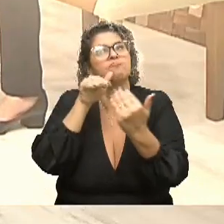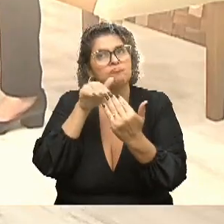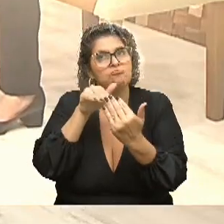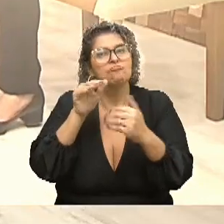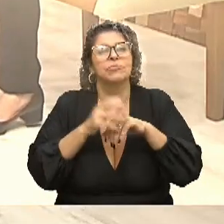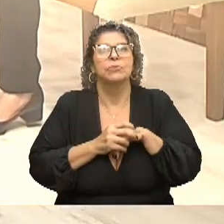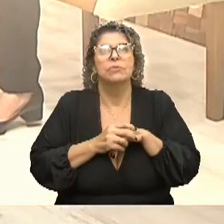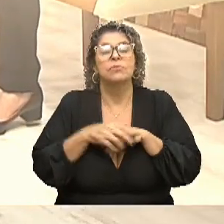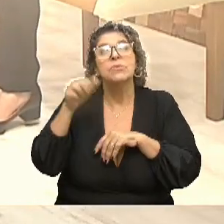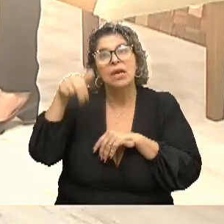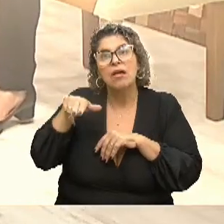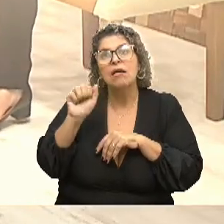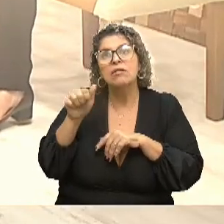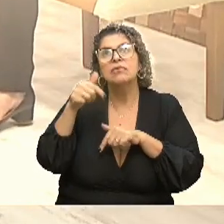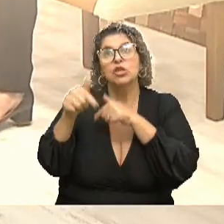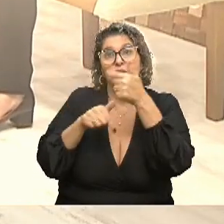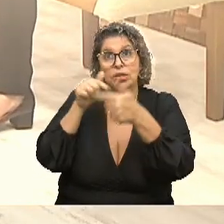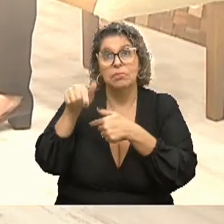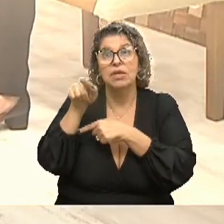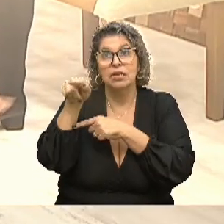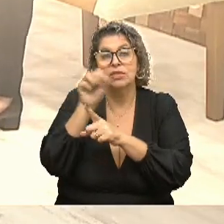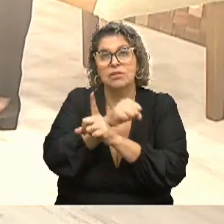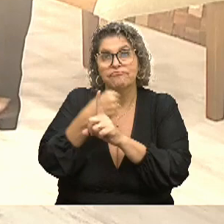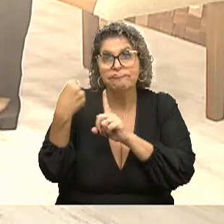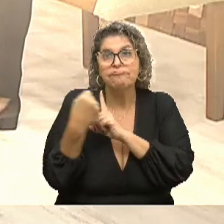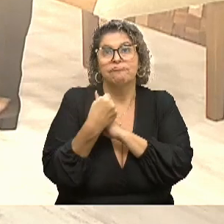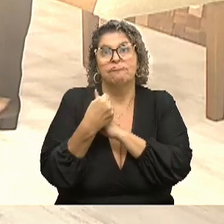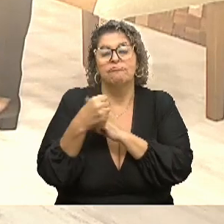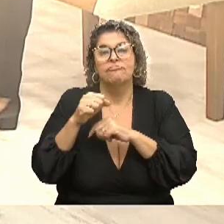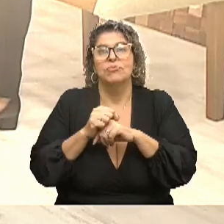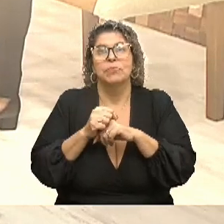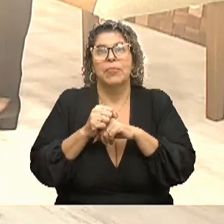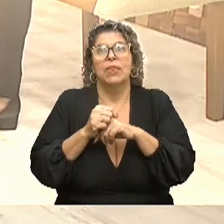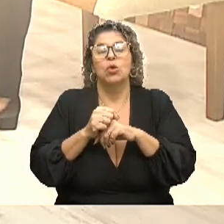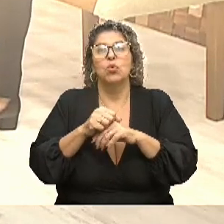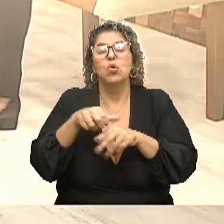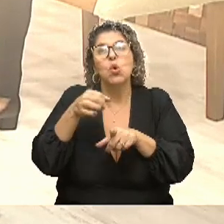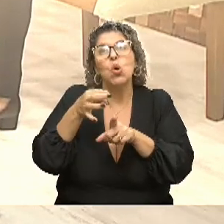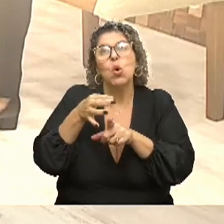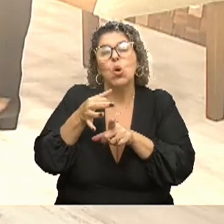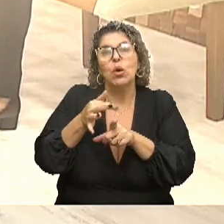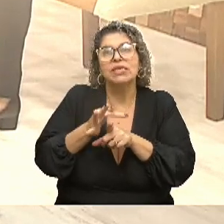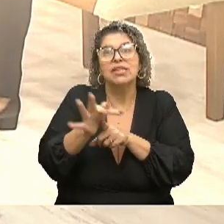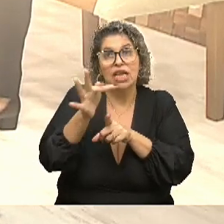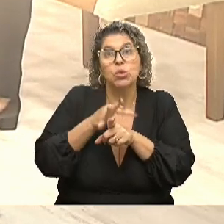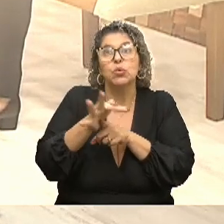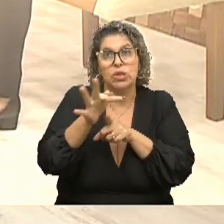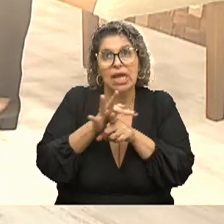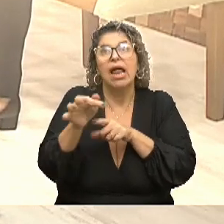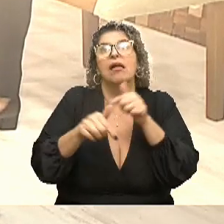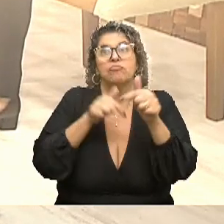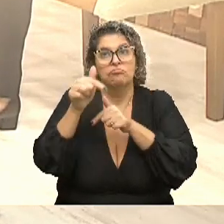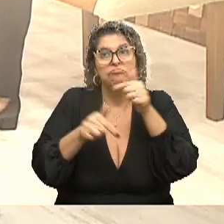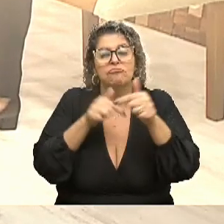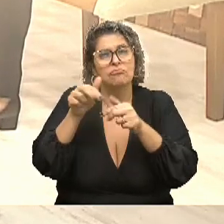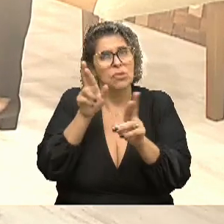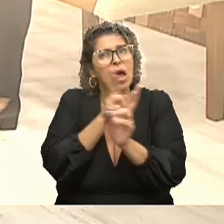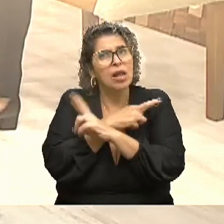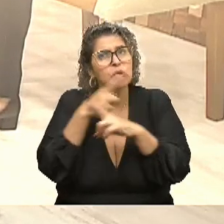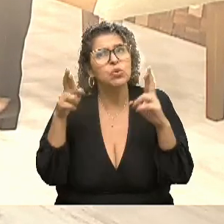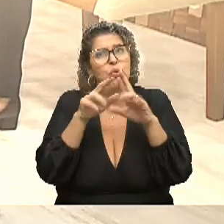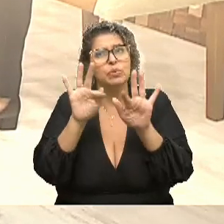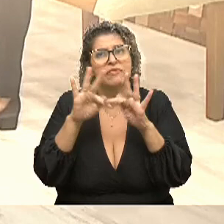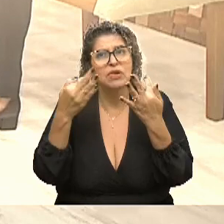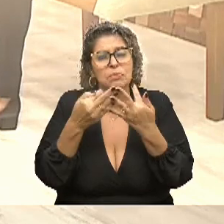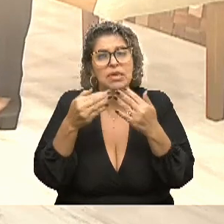Ana, que trabalhaste na ponta, né? Como assistente social, trabalhaste no conselho tutelar também. Então, assim, tu te relacionou muito com